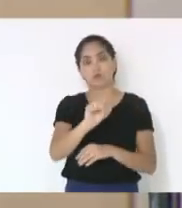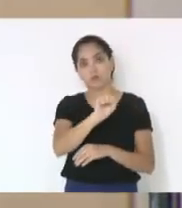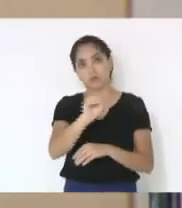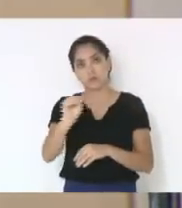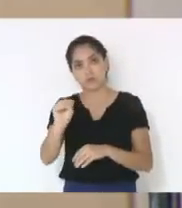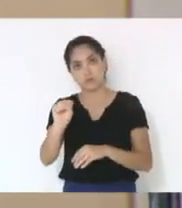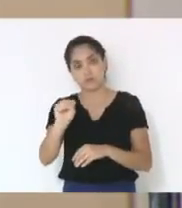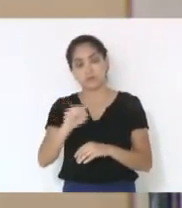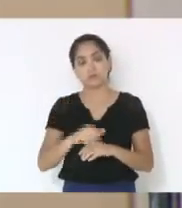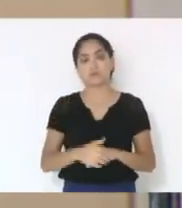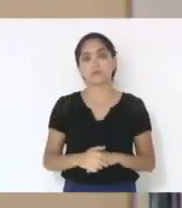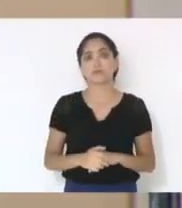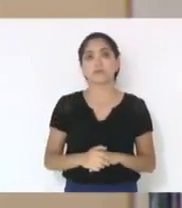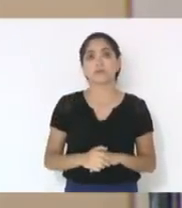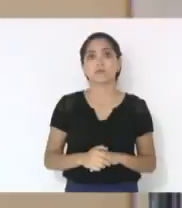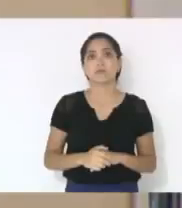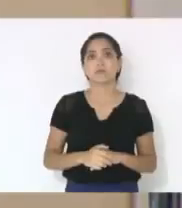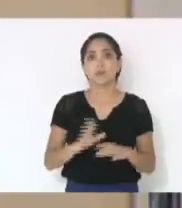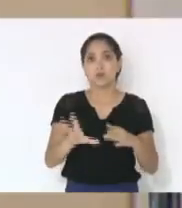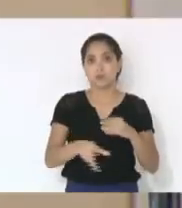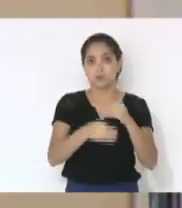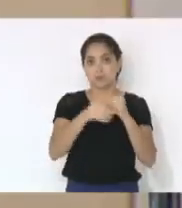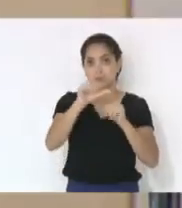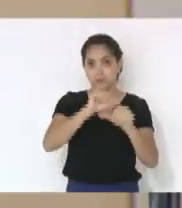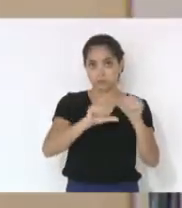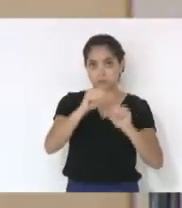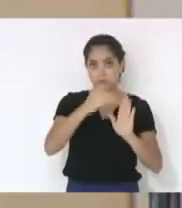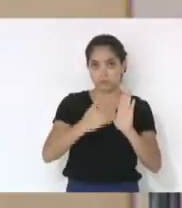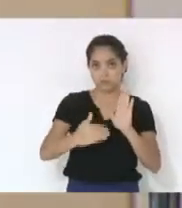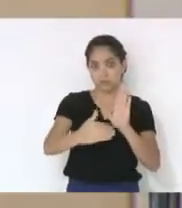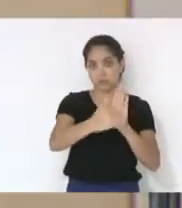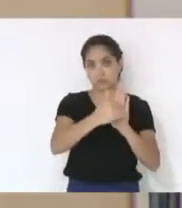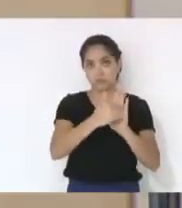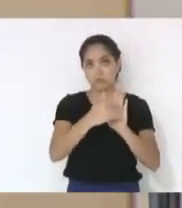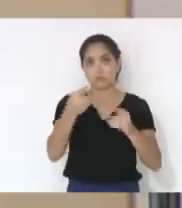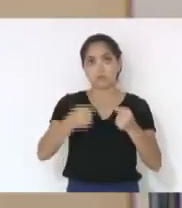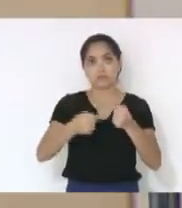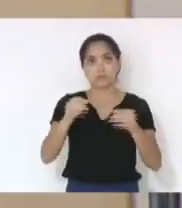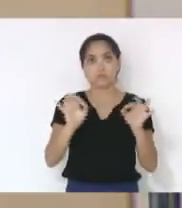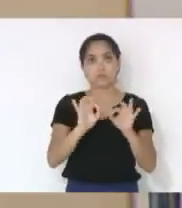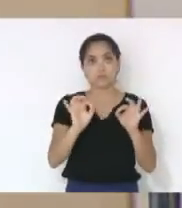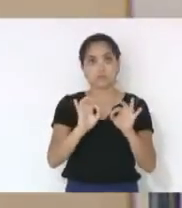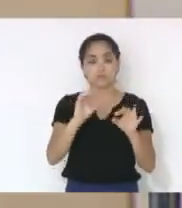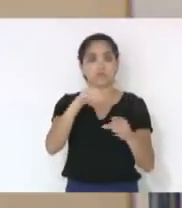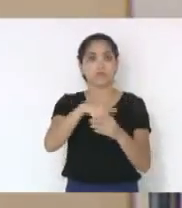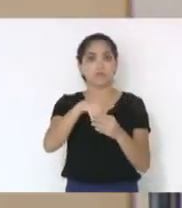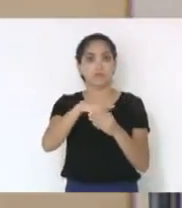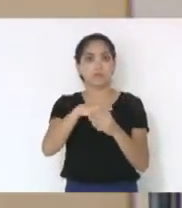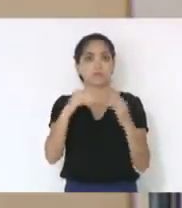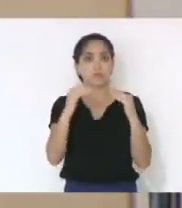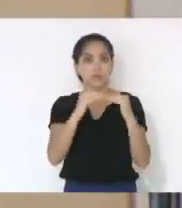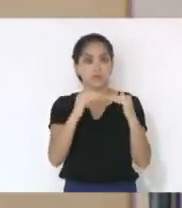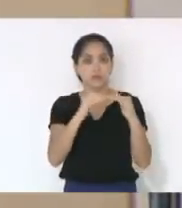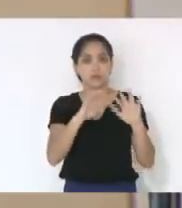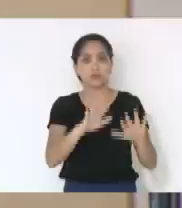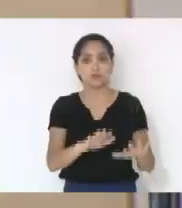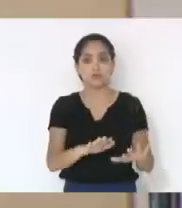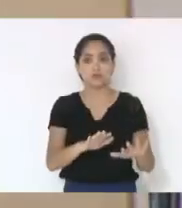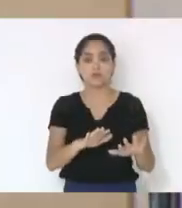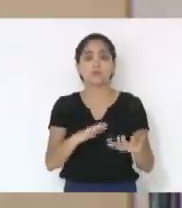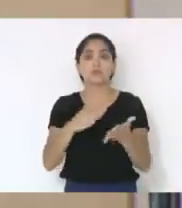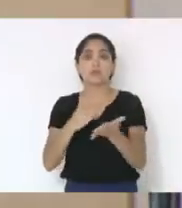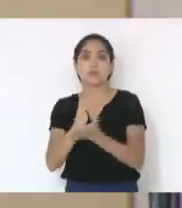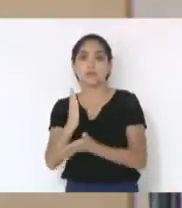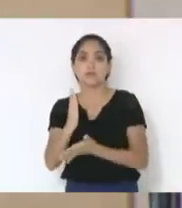e adota outras providências com emendas substitutivas global e discussão, não haveria quem discutir, em votação. Quem estiver de acordo permanece como se encontre,